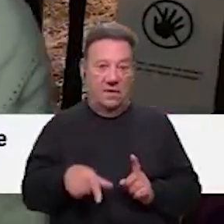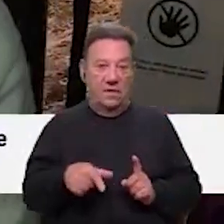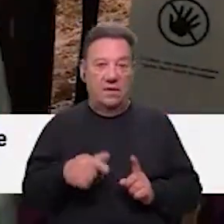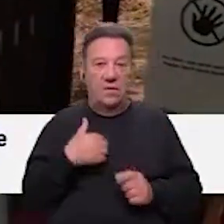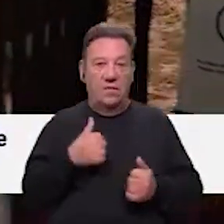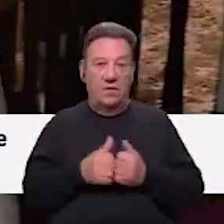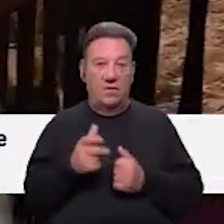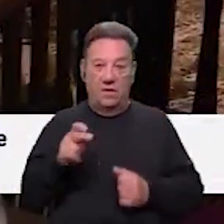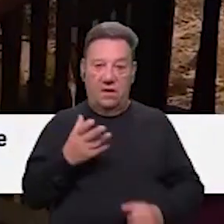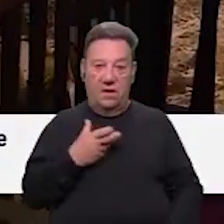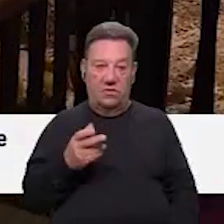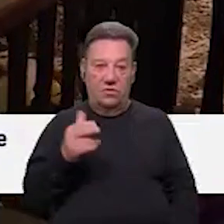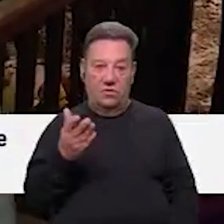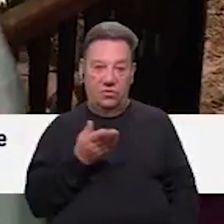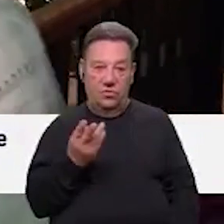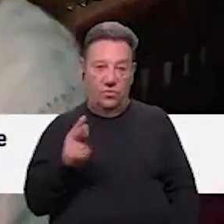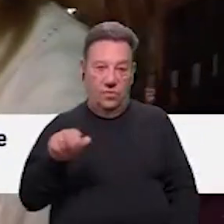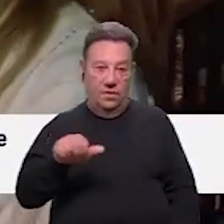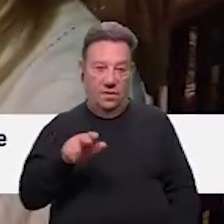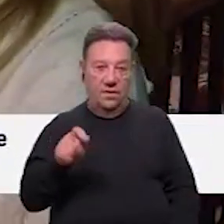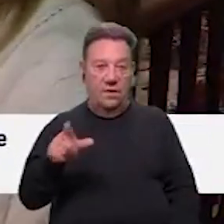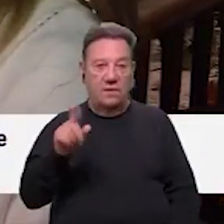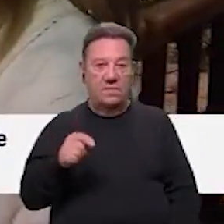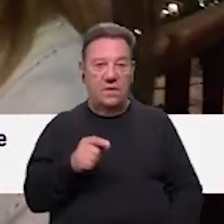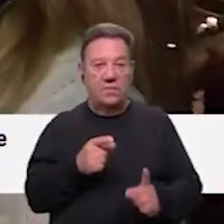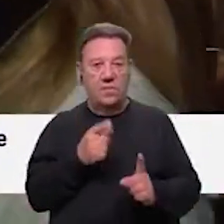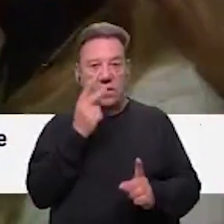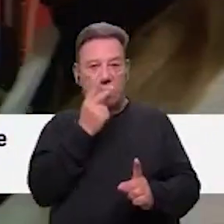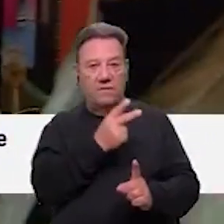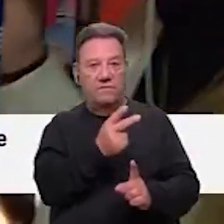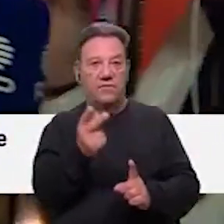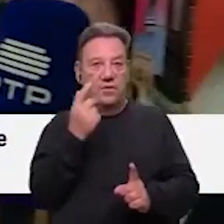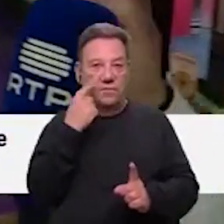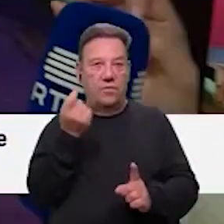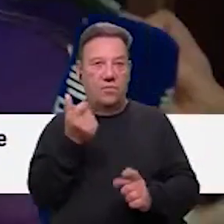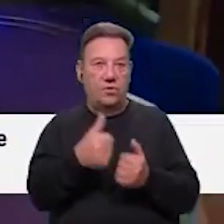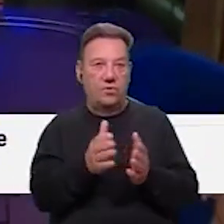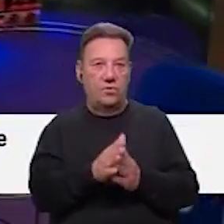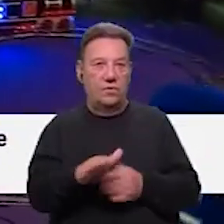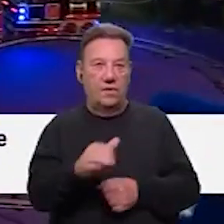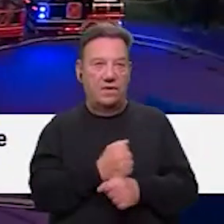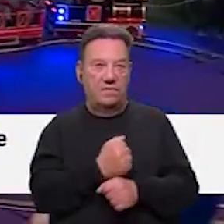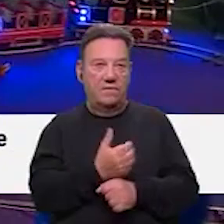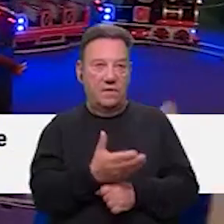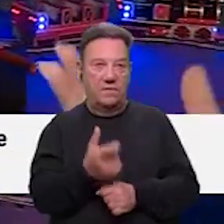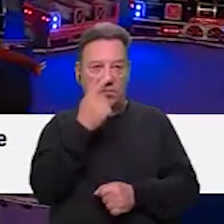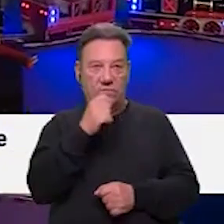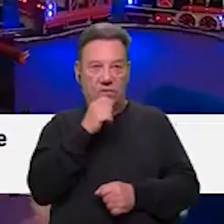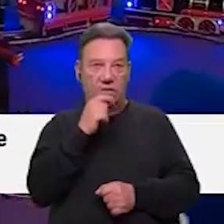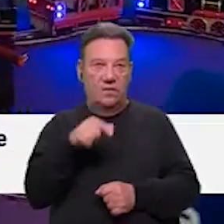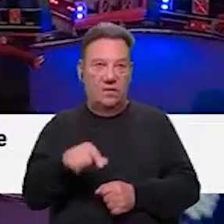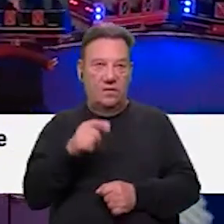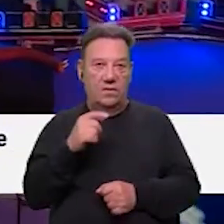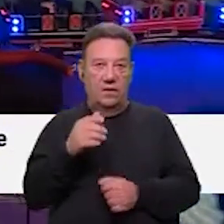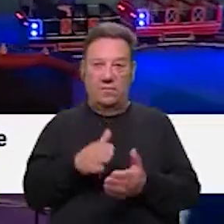Aqui ao meu lado tem Ricardo Duque. Temos também uma vista que nos mostra um pouco de todas as atividades que as pessoas podem aqui